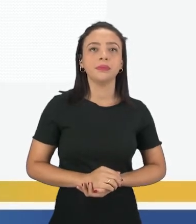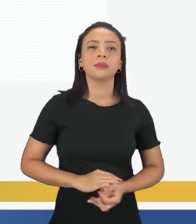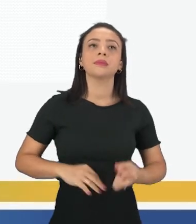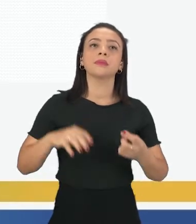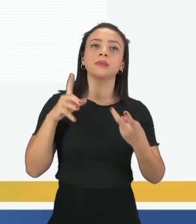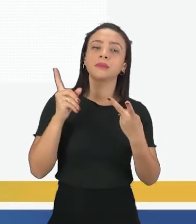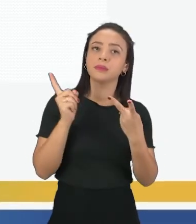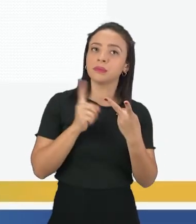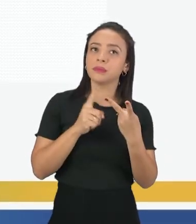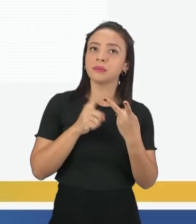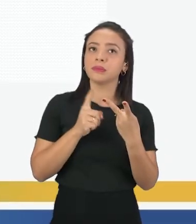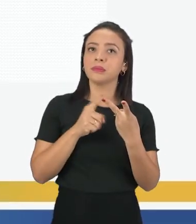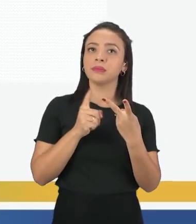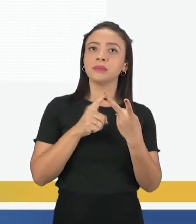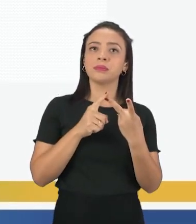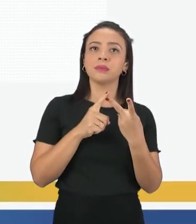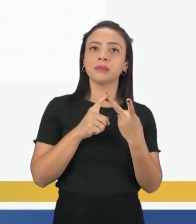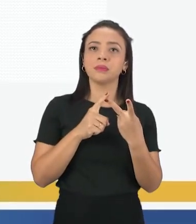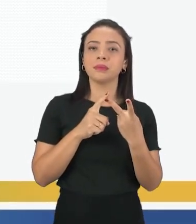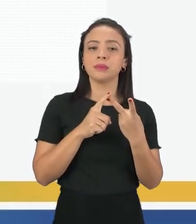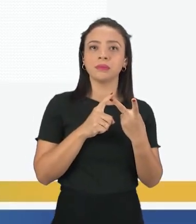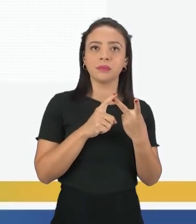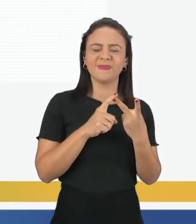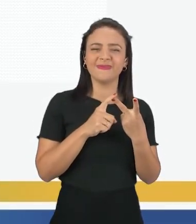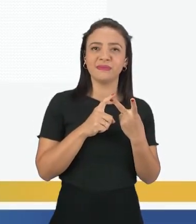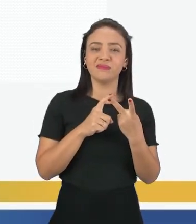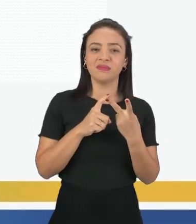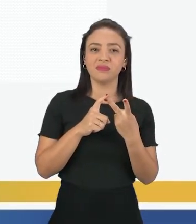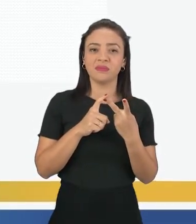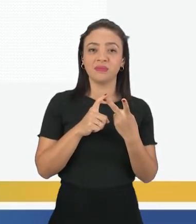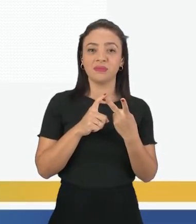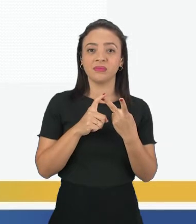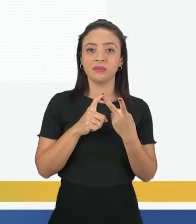é tchau ou tchau-tchau. See you tomorrow.